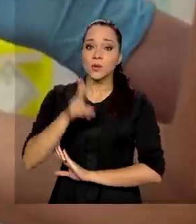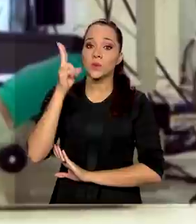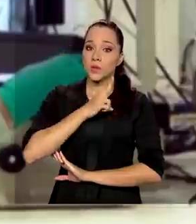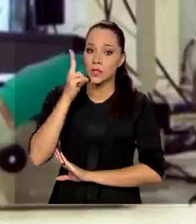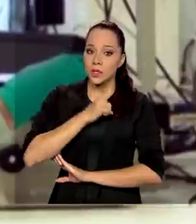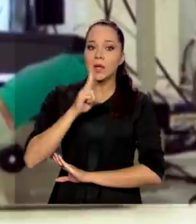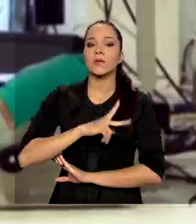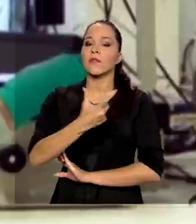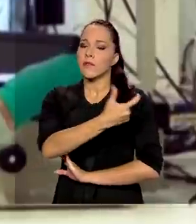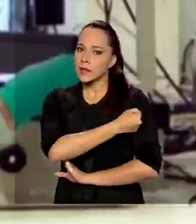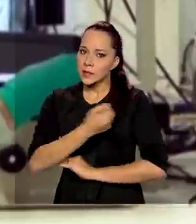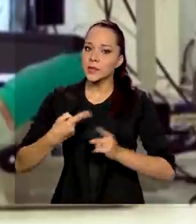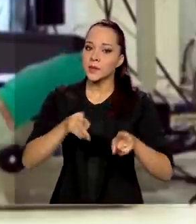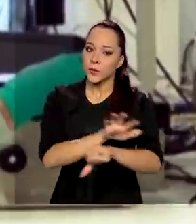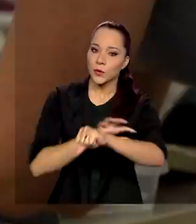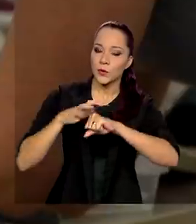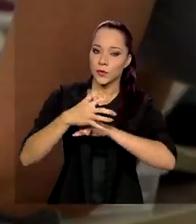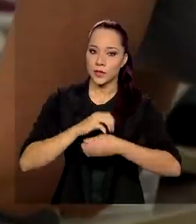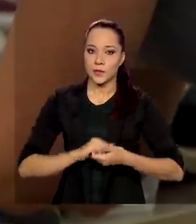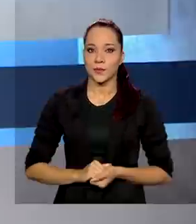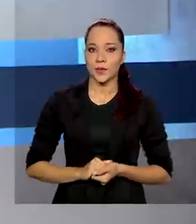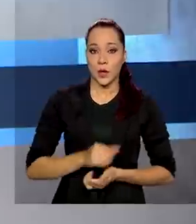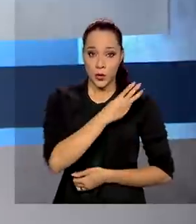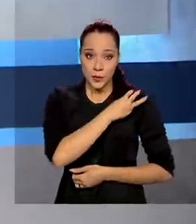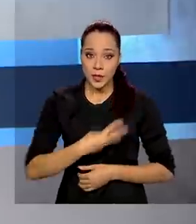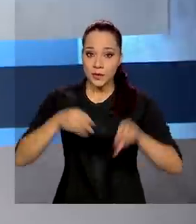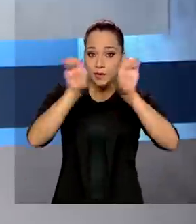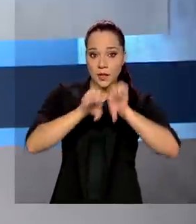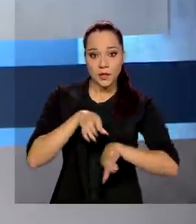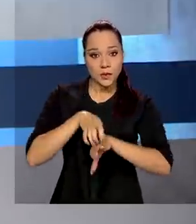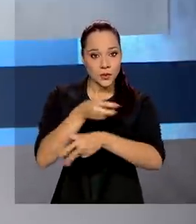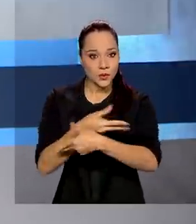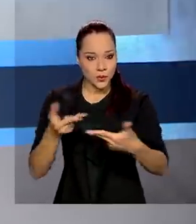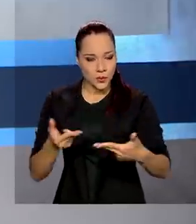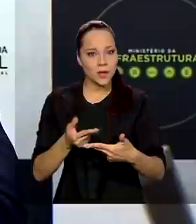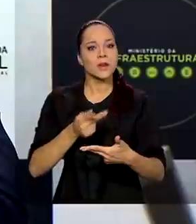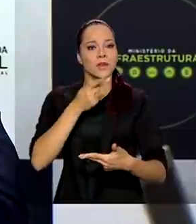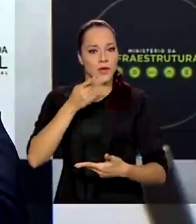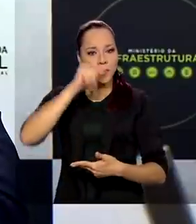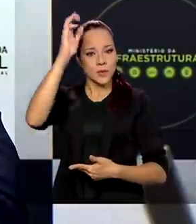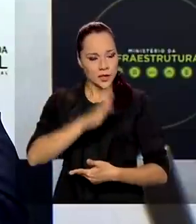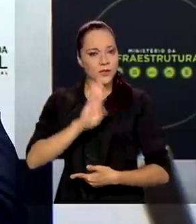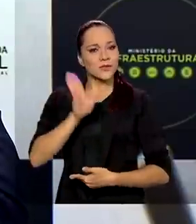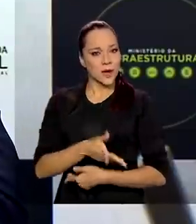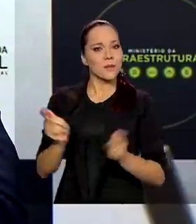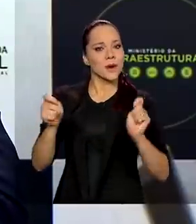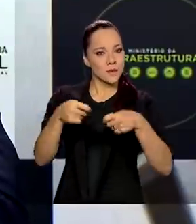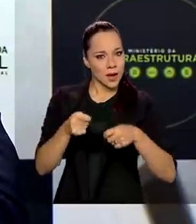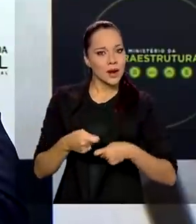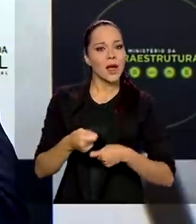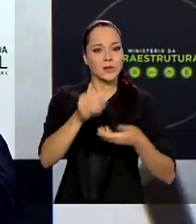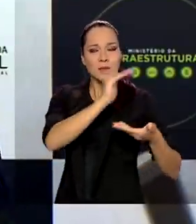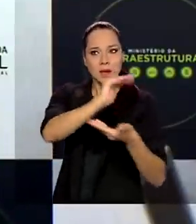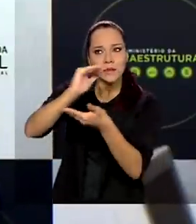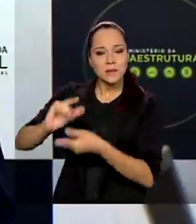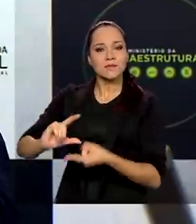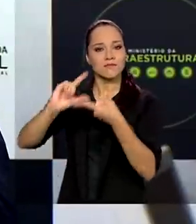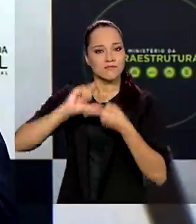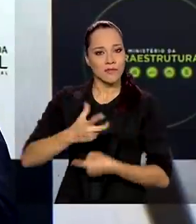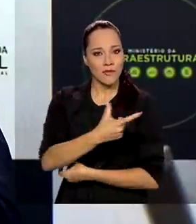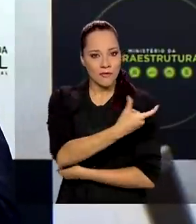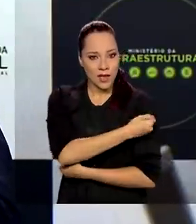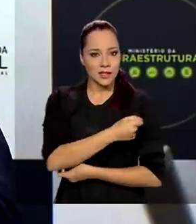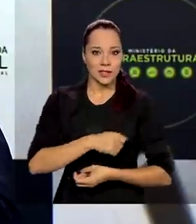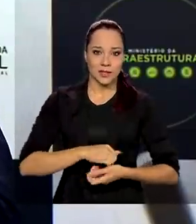emergencial de vacina contra a Covid. E ministro da Infraestrutura afirma que o Brasil está preparado para